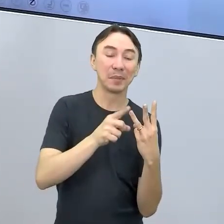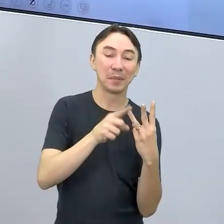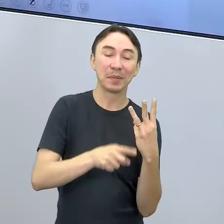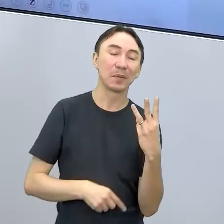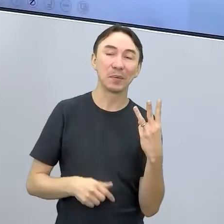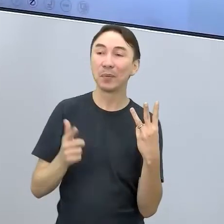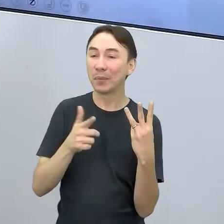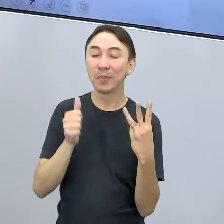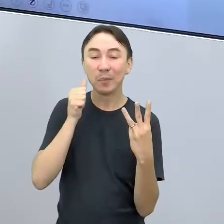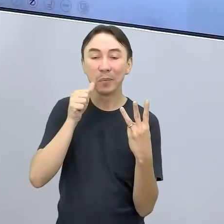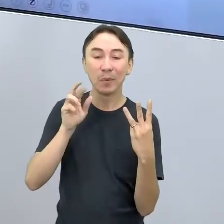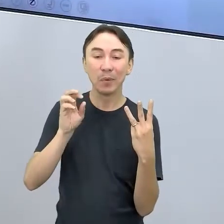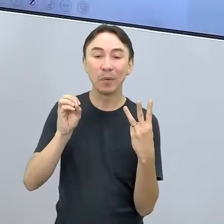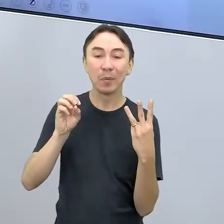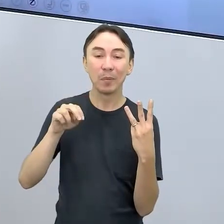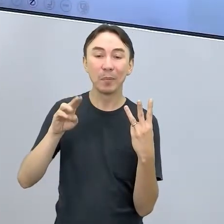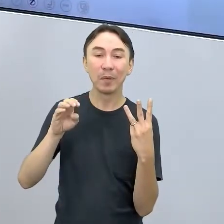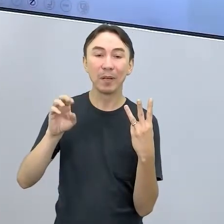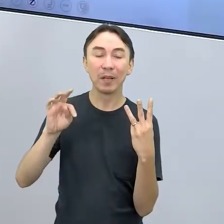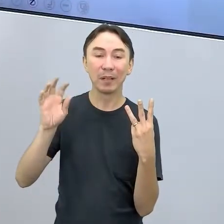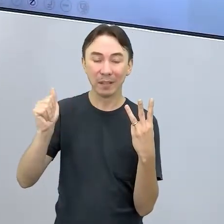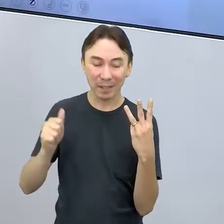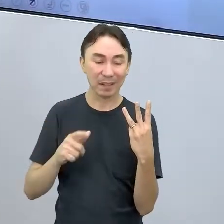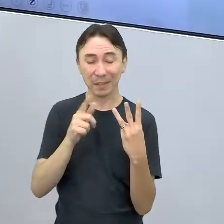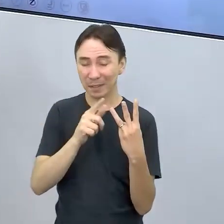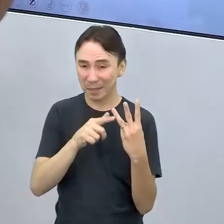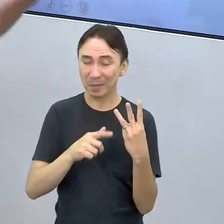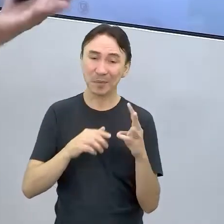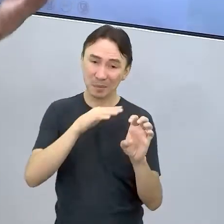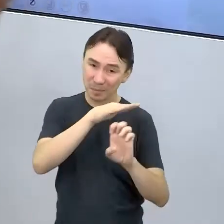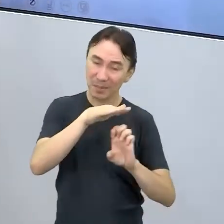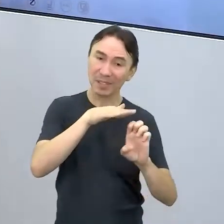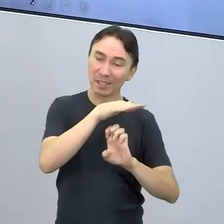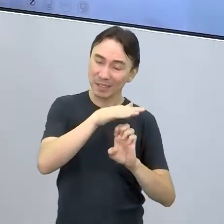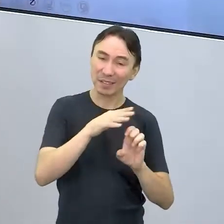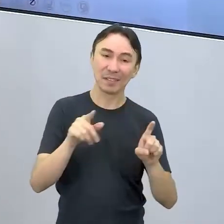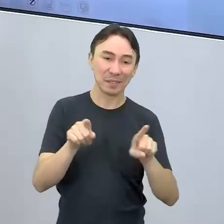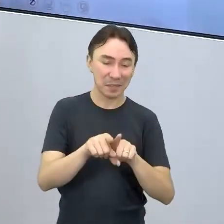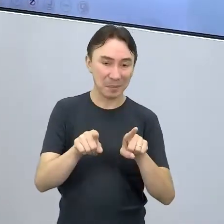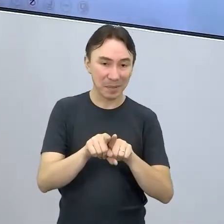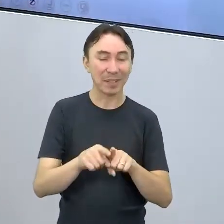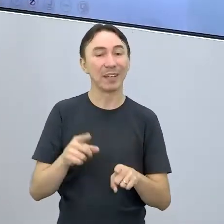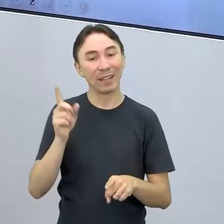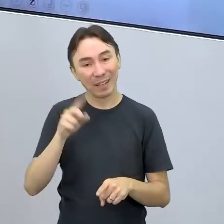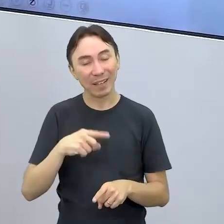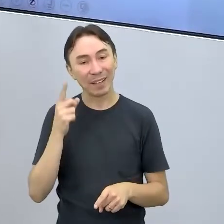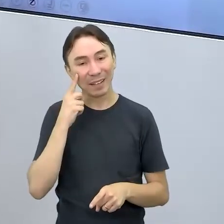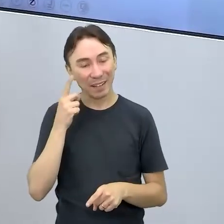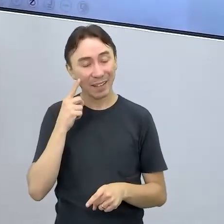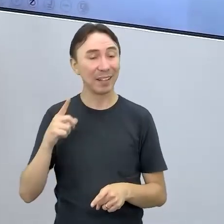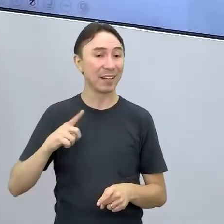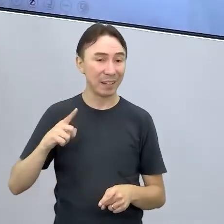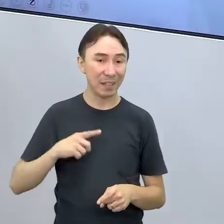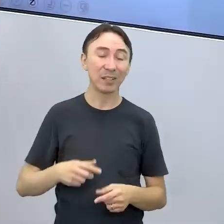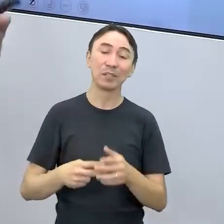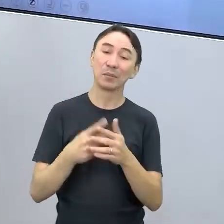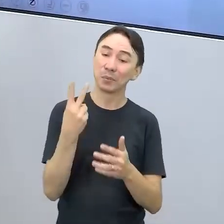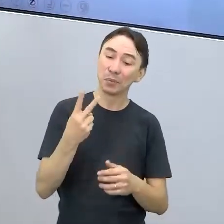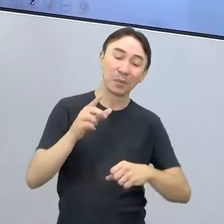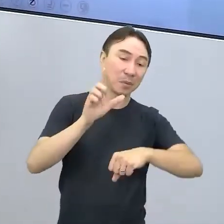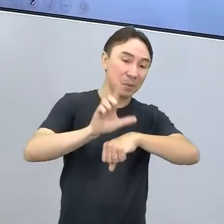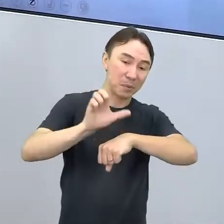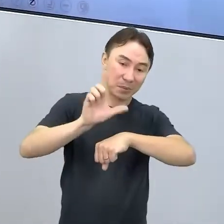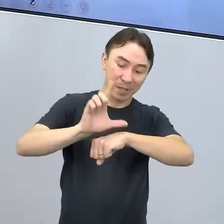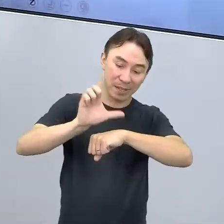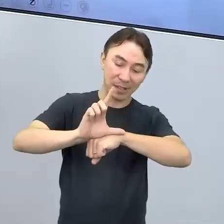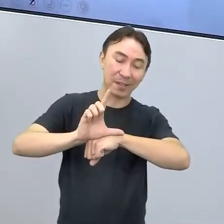abriu uma empresa chamada Dona Baunilha. E ela conseguiu também abrir uma franquia, já está na sua segunda loja. E ela tinha uma meta aí,